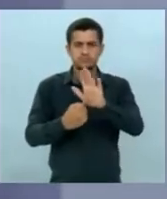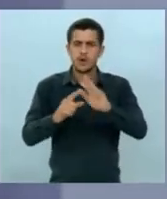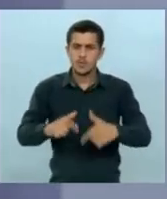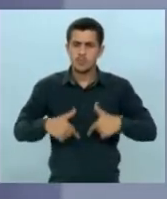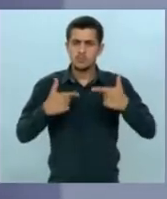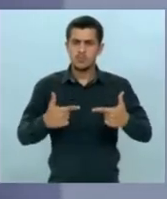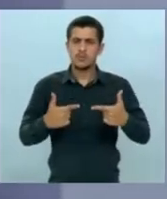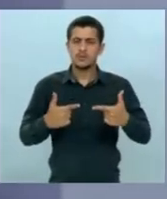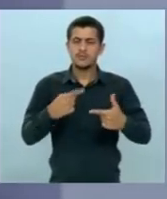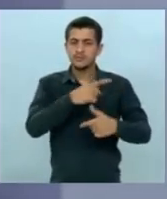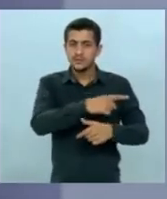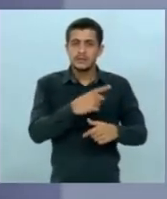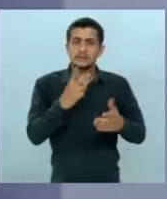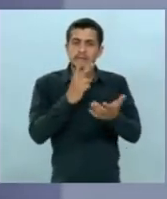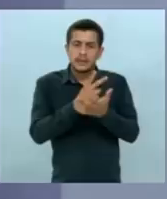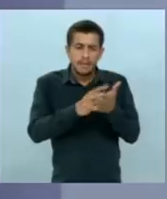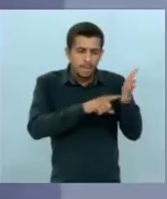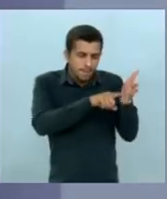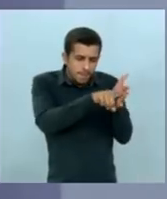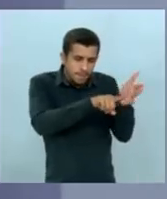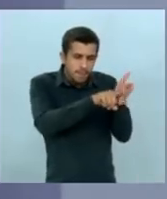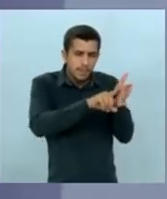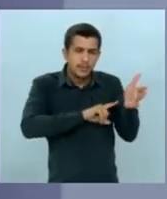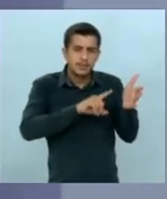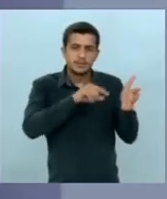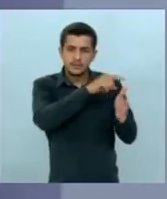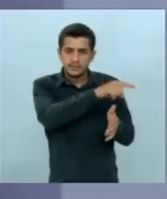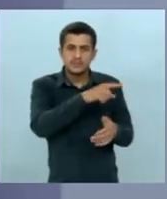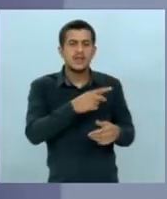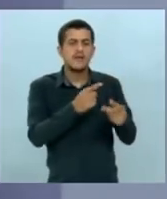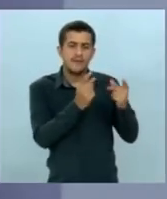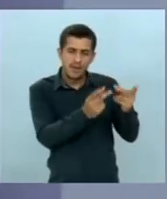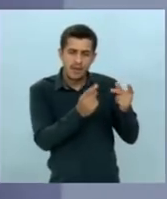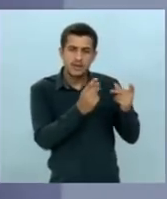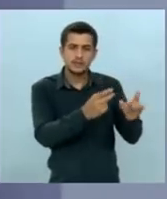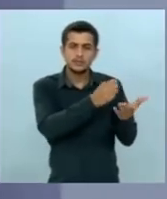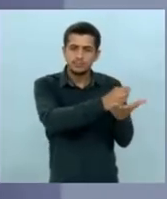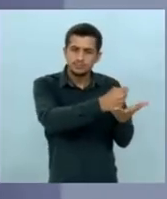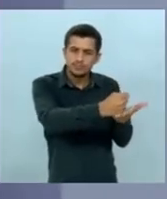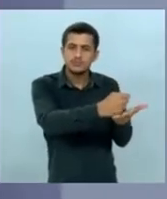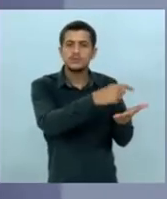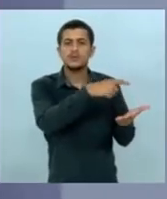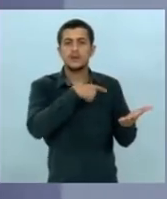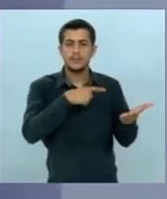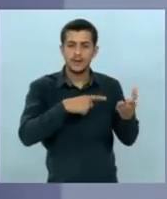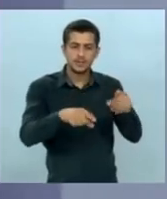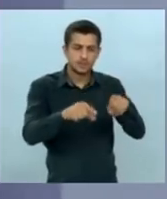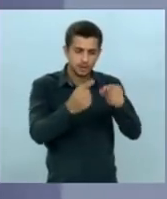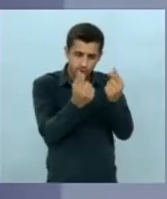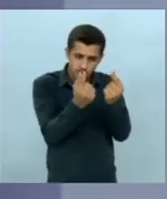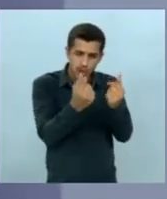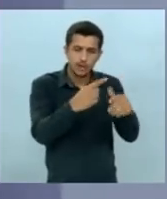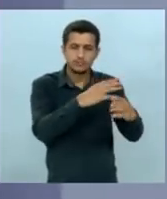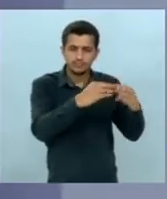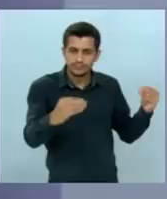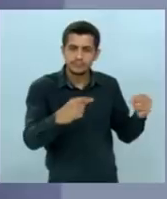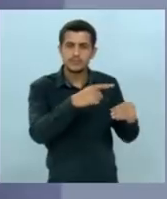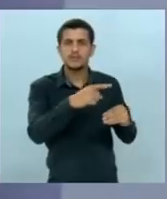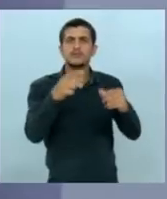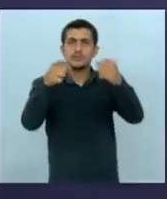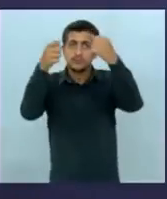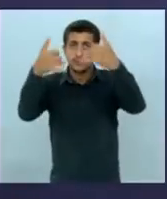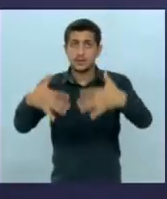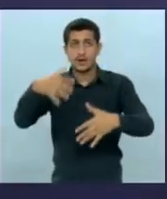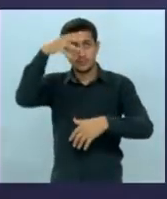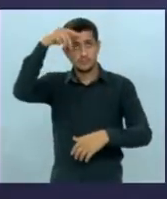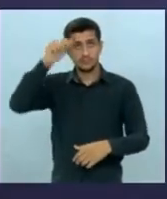denunciado você está sendo investigado por vender sentença por sumir o dinheiro do cofre da sua sala explica Mato Grosso